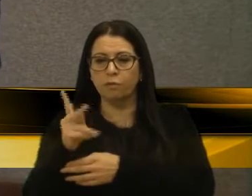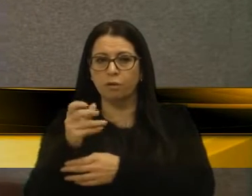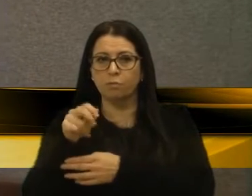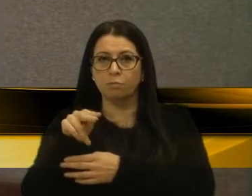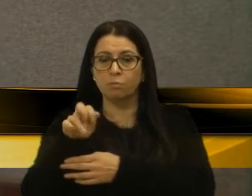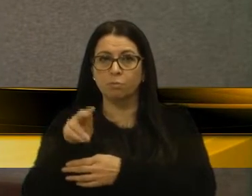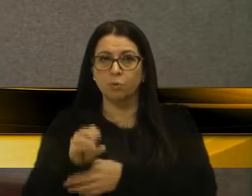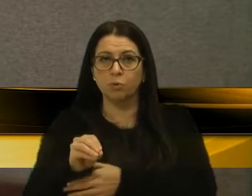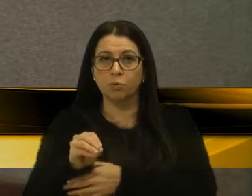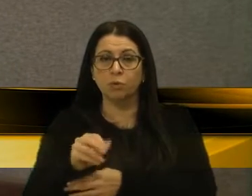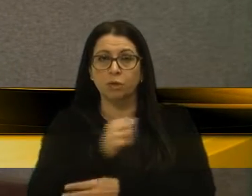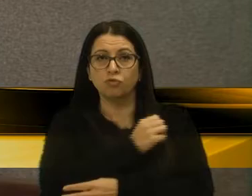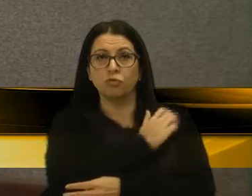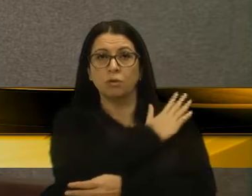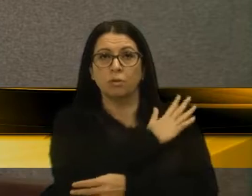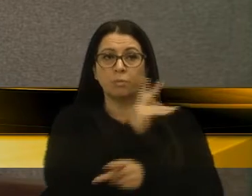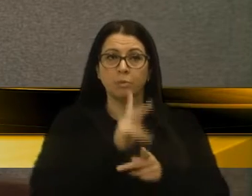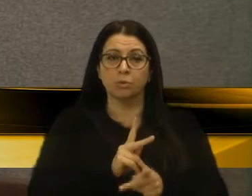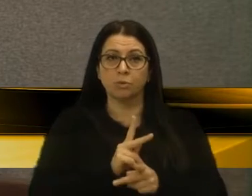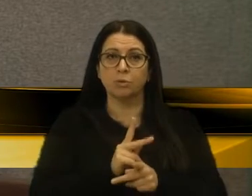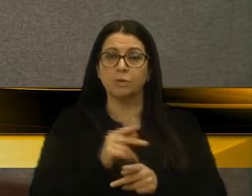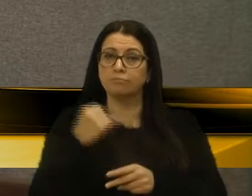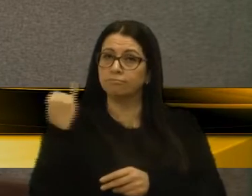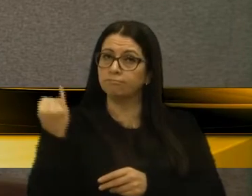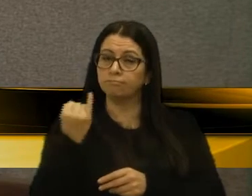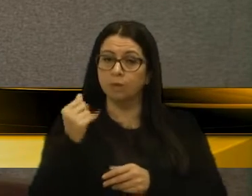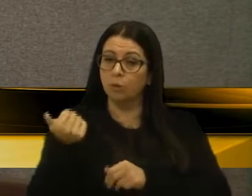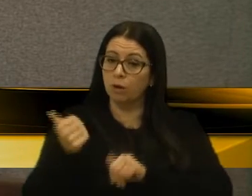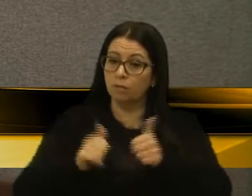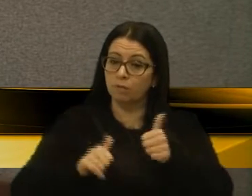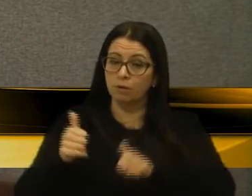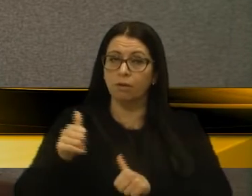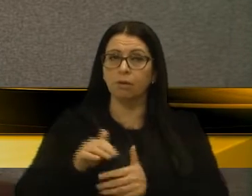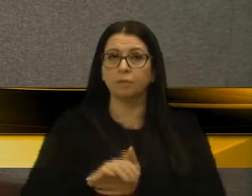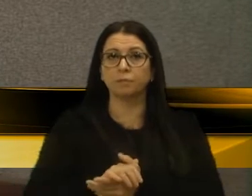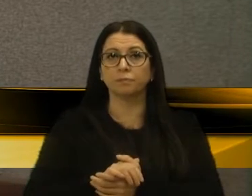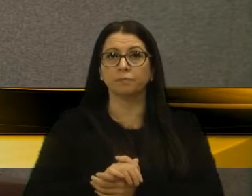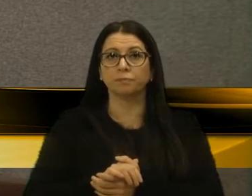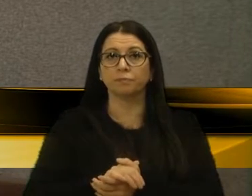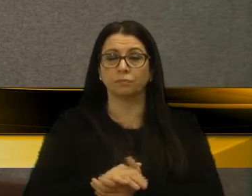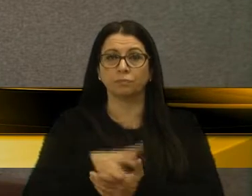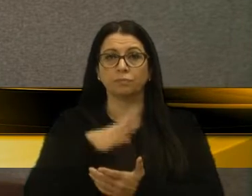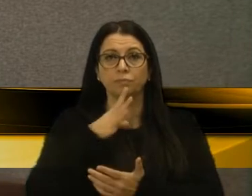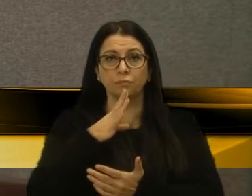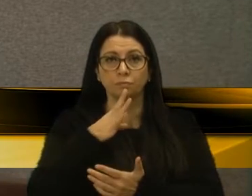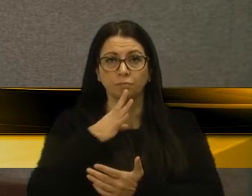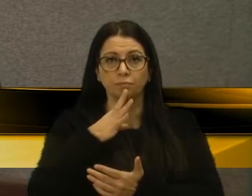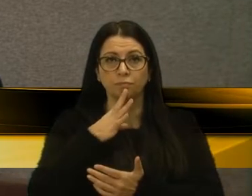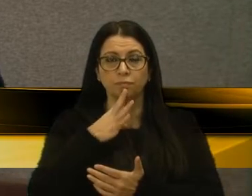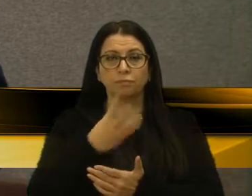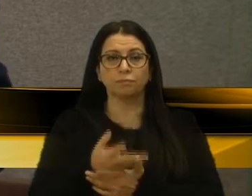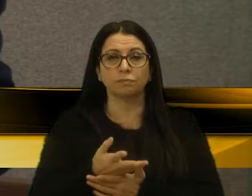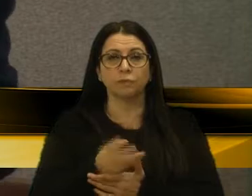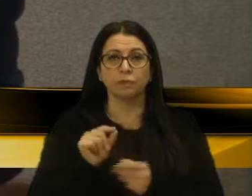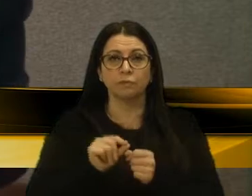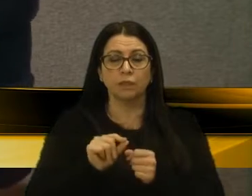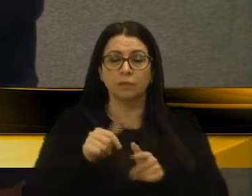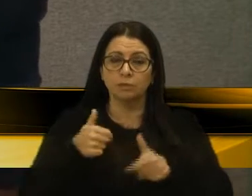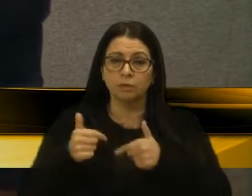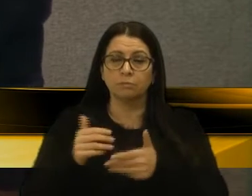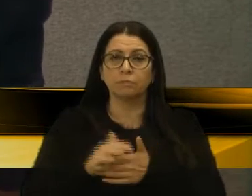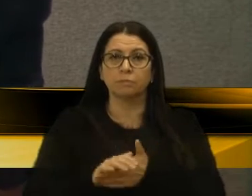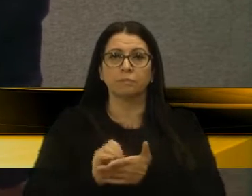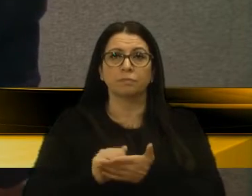de divisão, uma pessoa extremamente qualificada, conhecedor, fazendo um